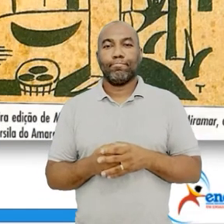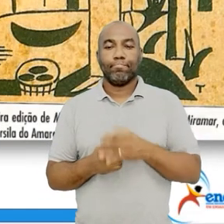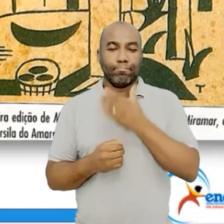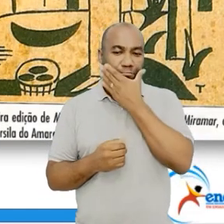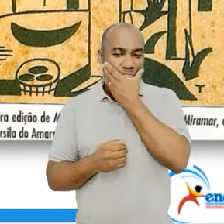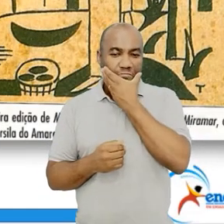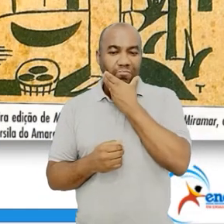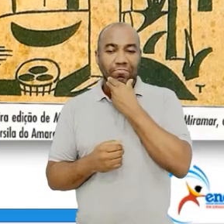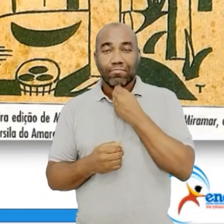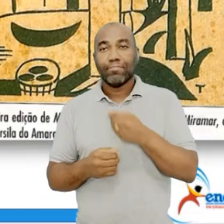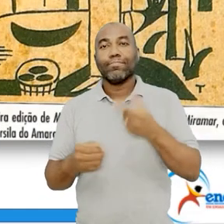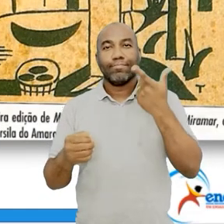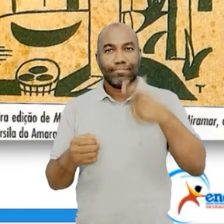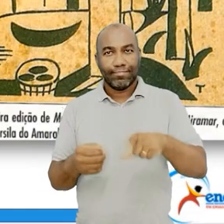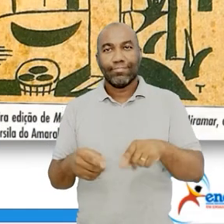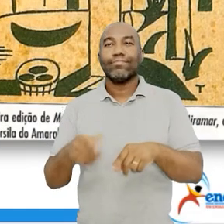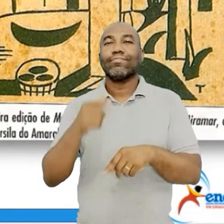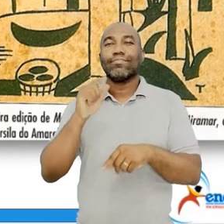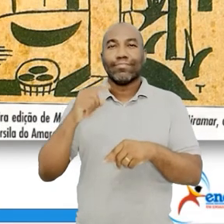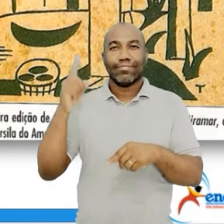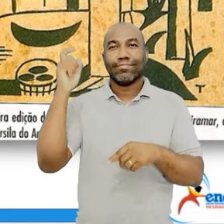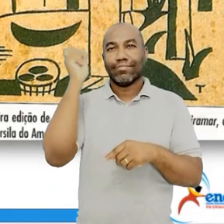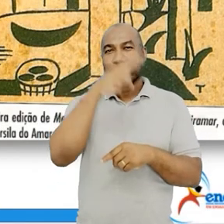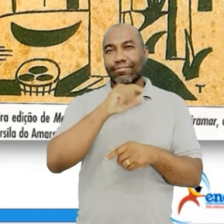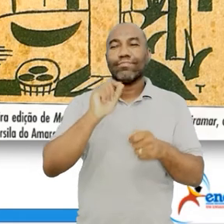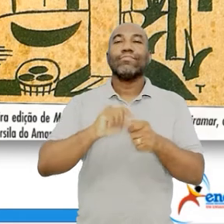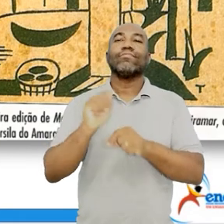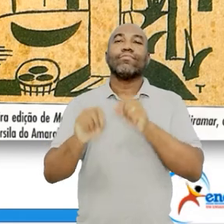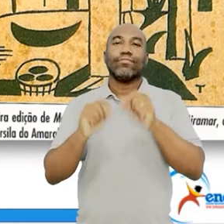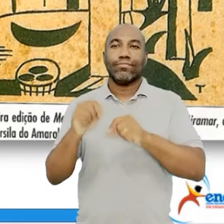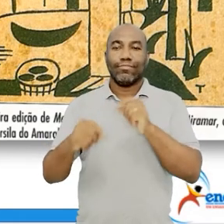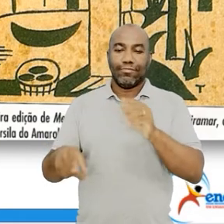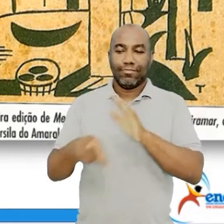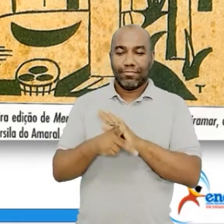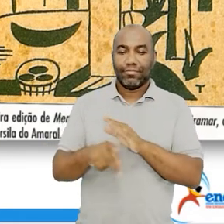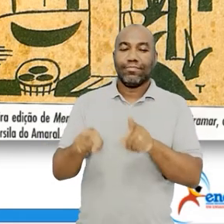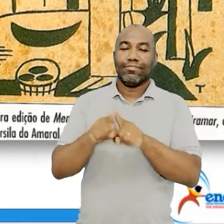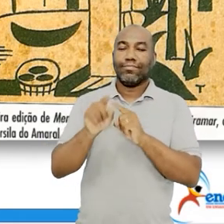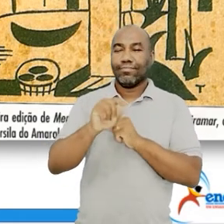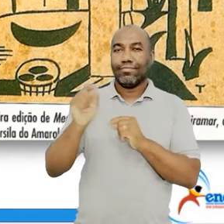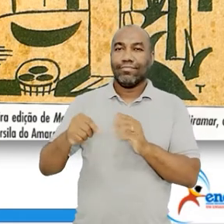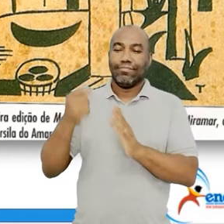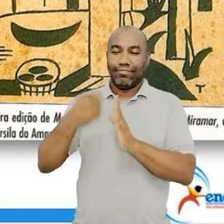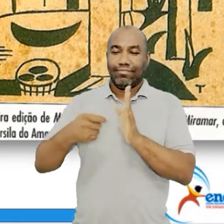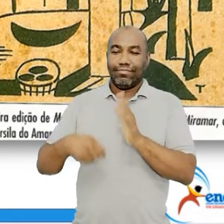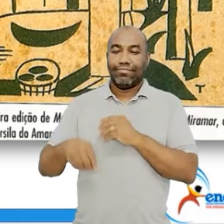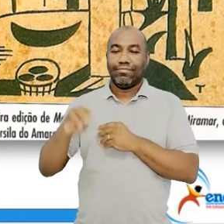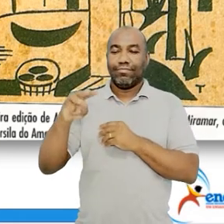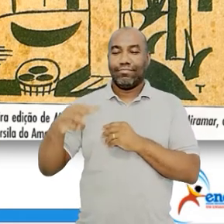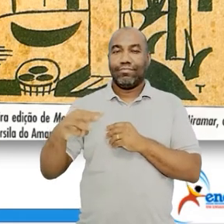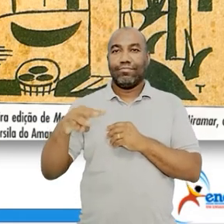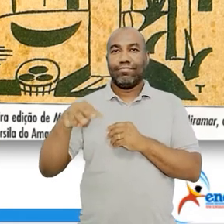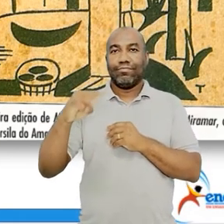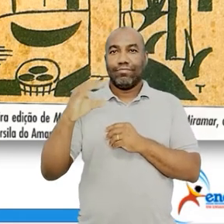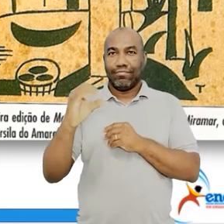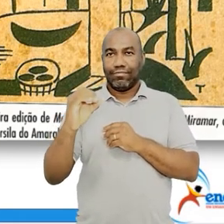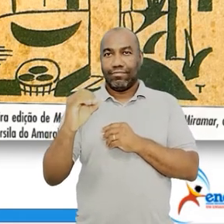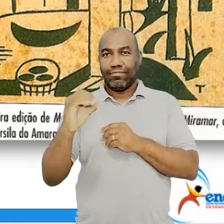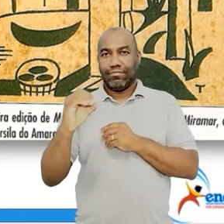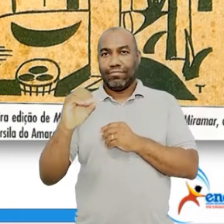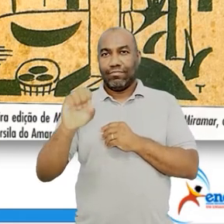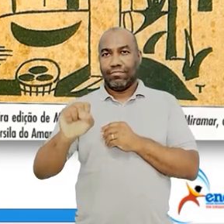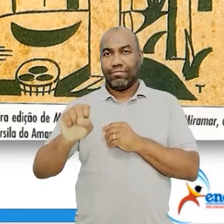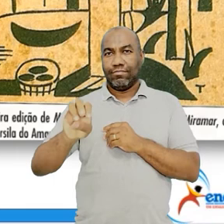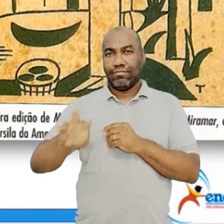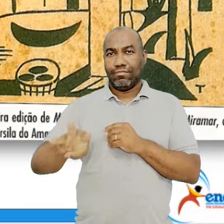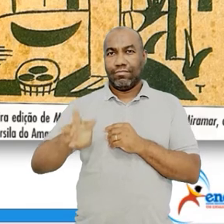Agora, aí uma das obras de Oswaldo, e ele demorou bastante, foi um dos livros que ele mais demorou a concluir,